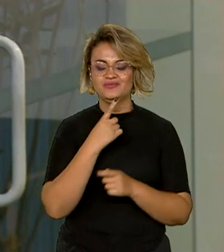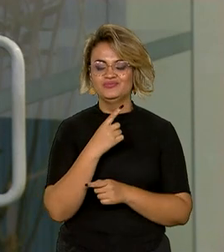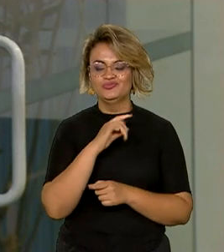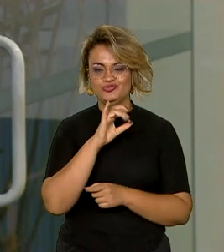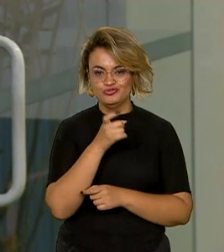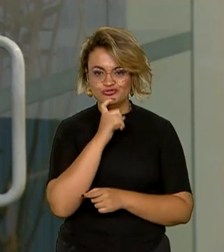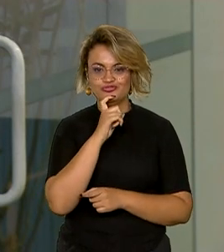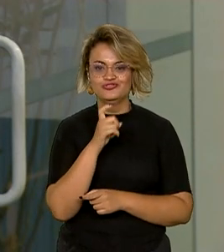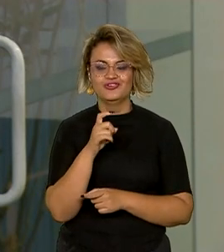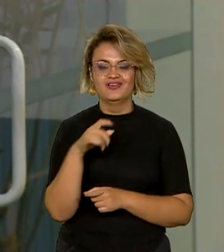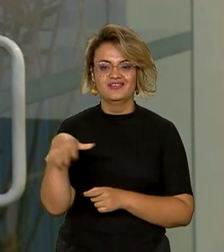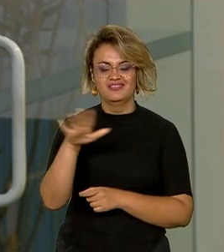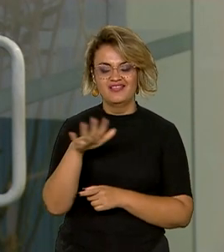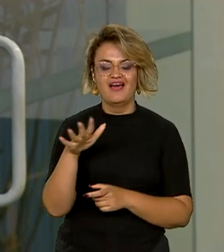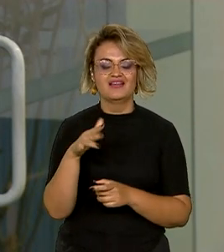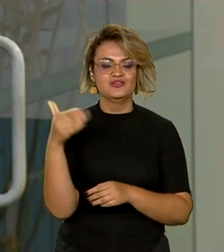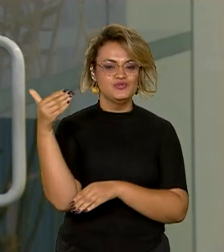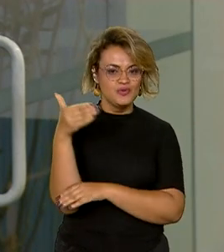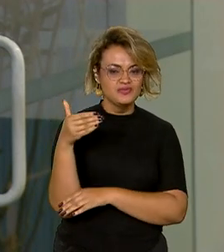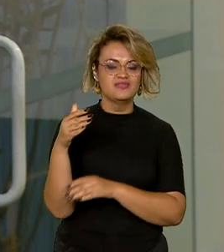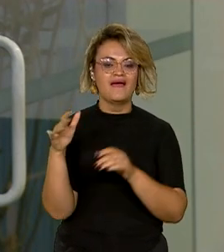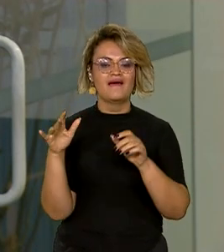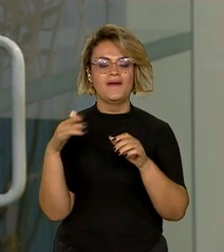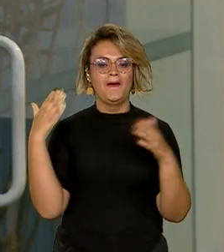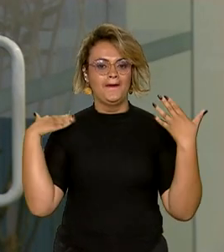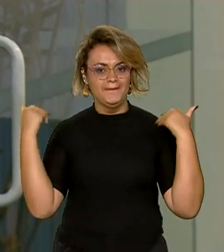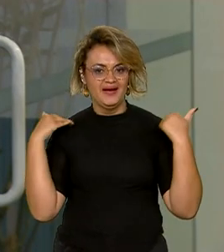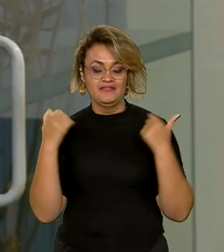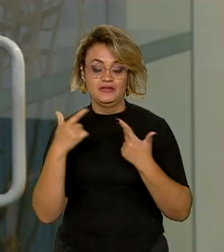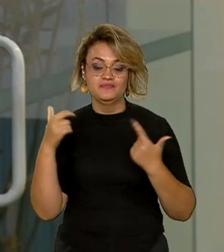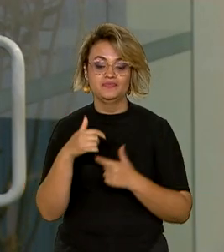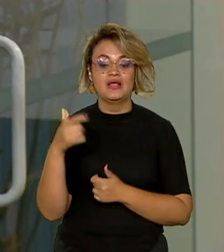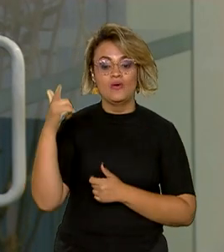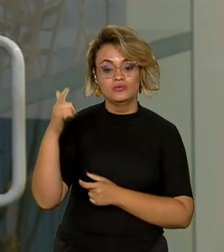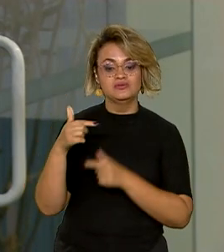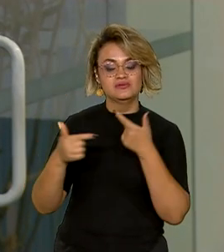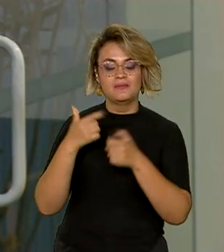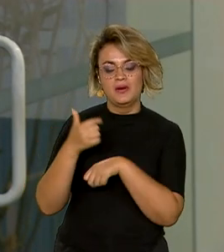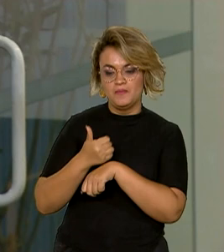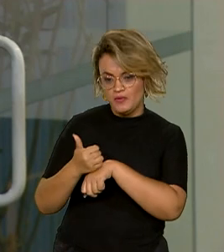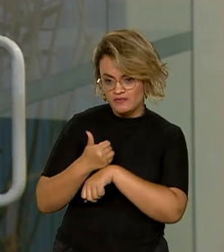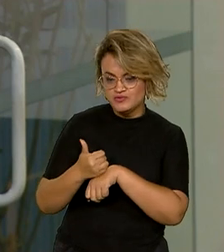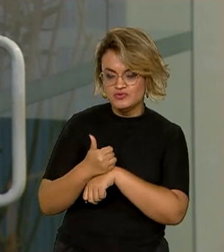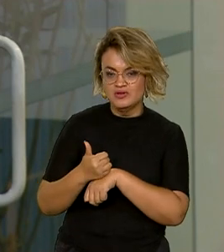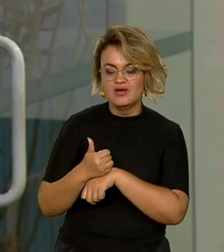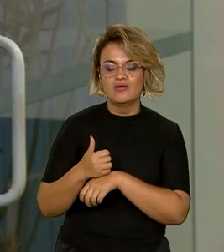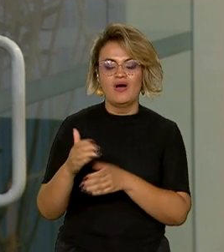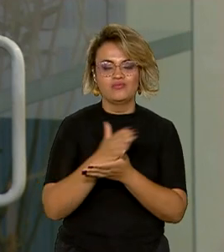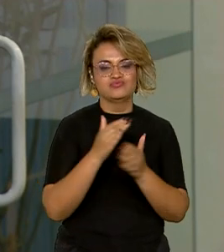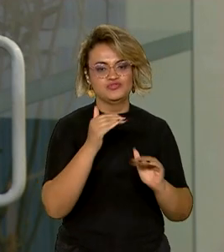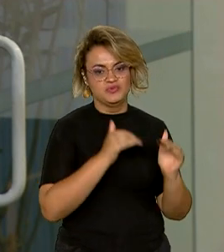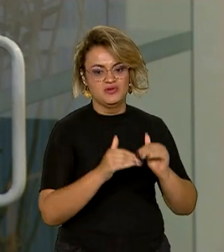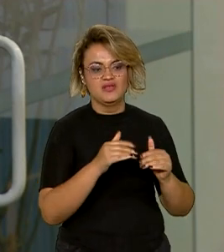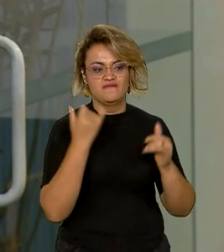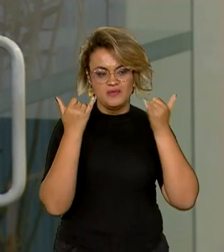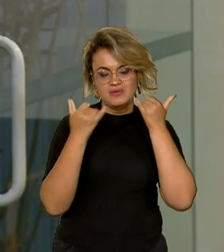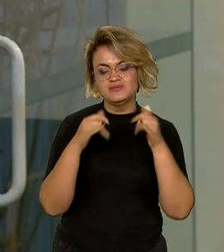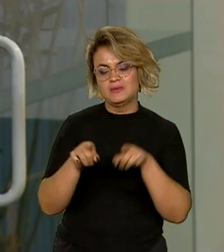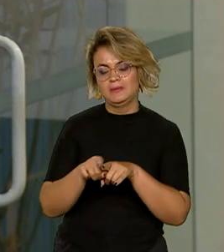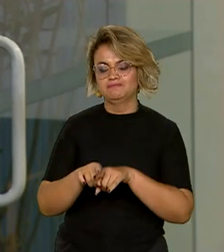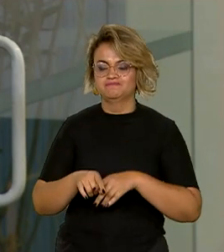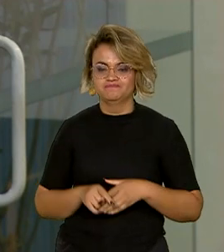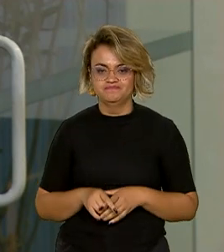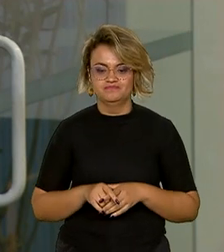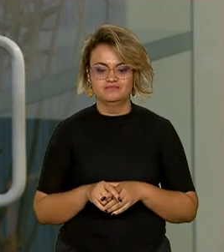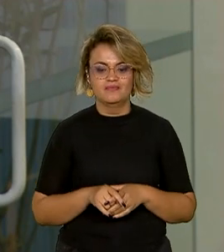restaurantes. Já no sentido contrário, os serviços profissionais e administrativos recuaram e também os de informação e